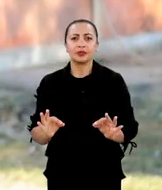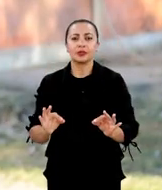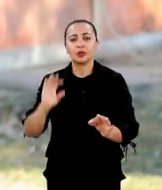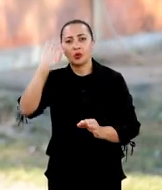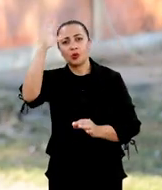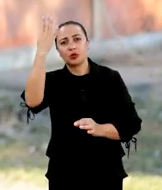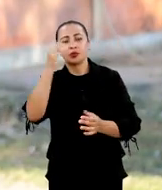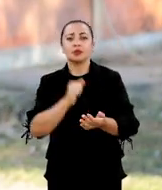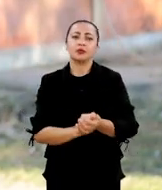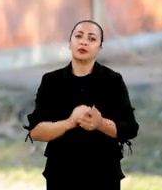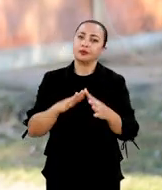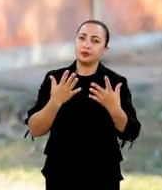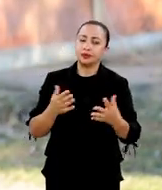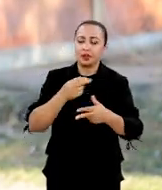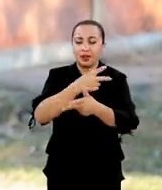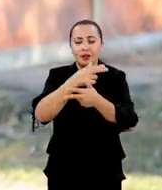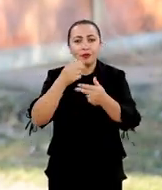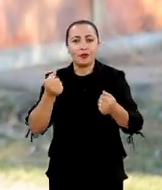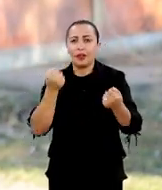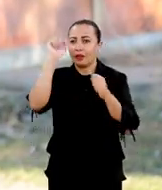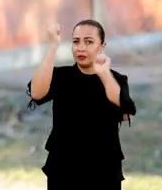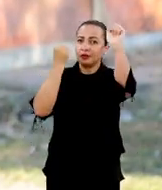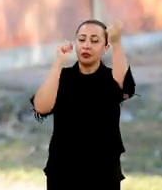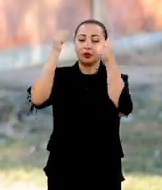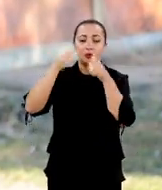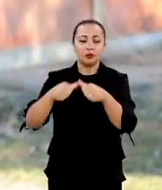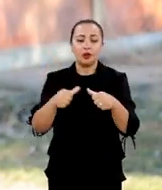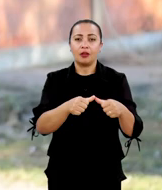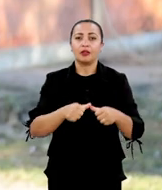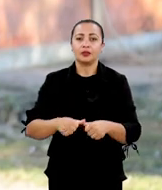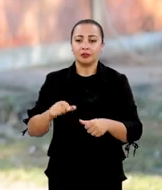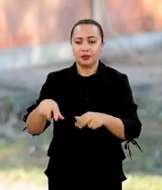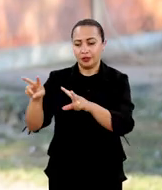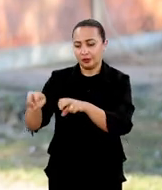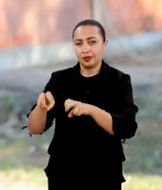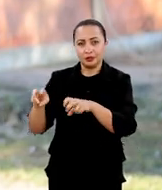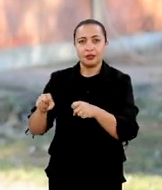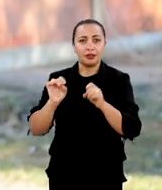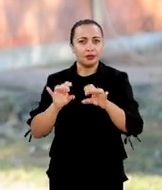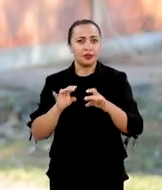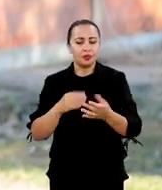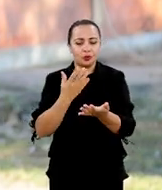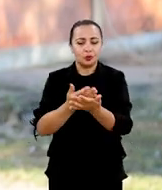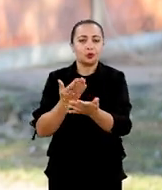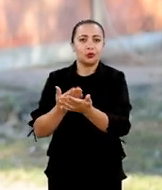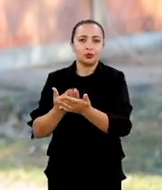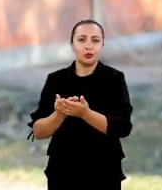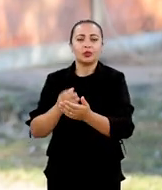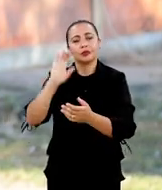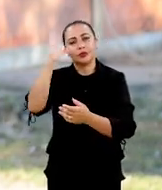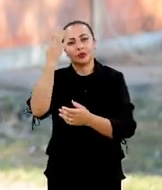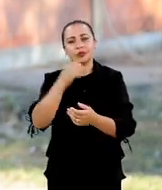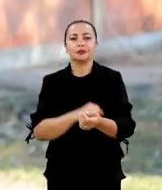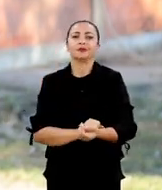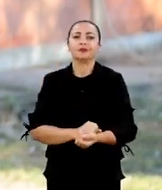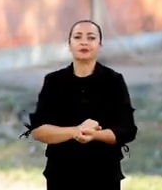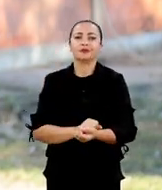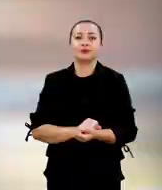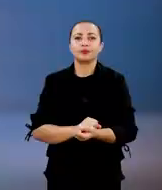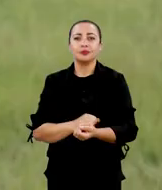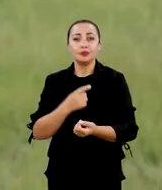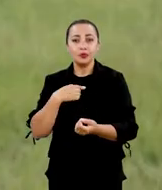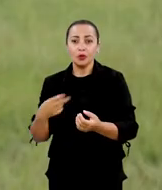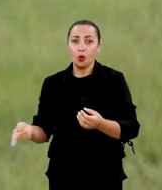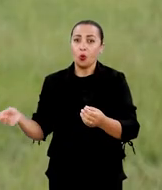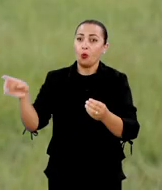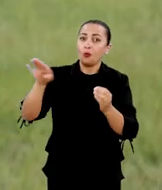precisão, esse fenômeno. Então, vários equipamentos instalados aqui nesse sítio permitem estudar esse fenômeno.